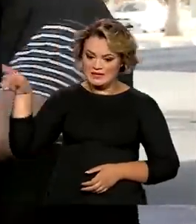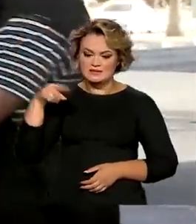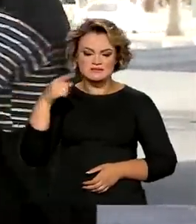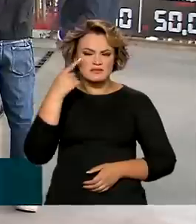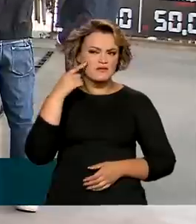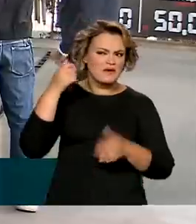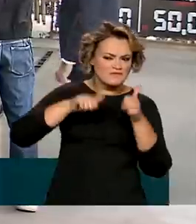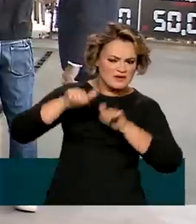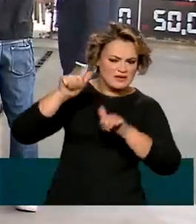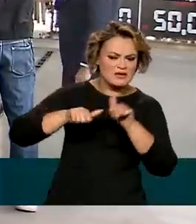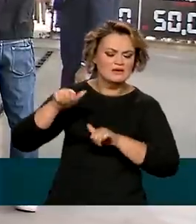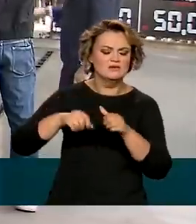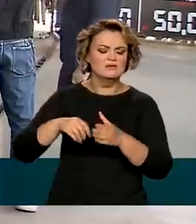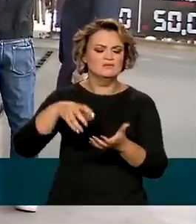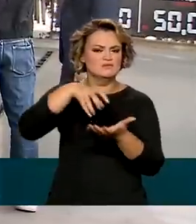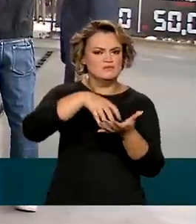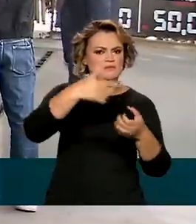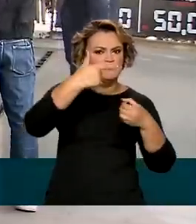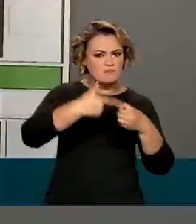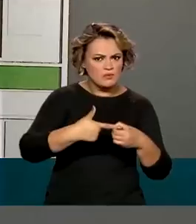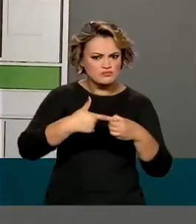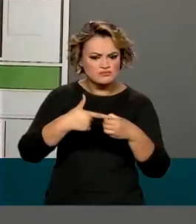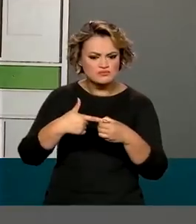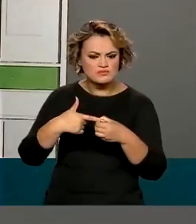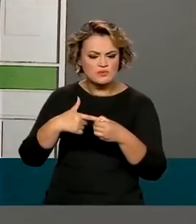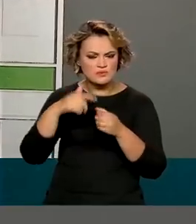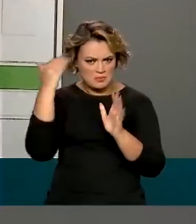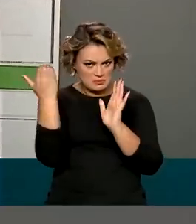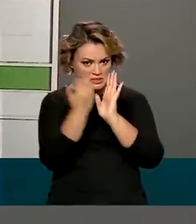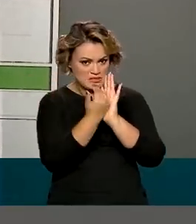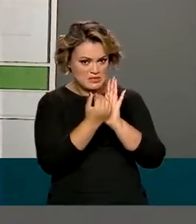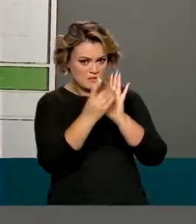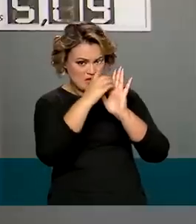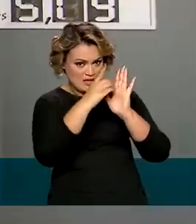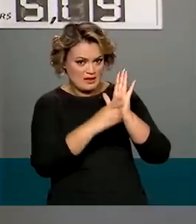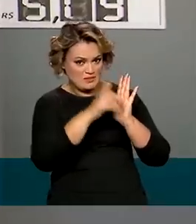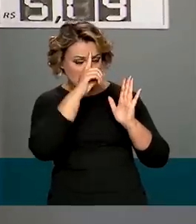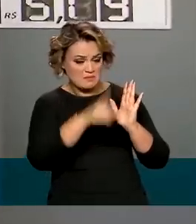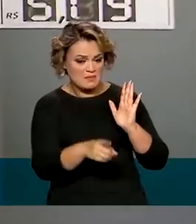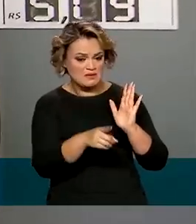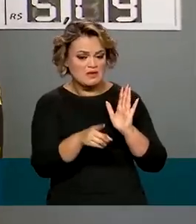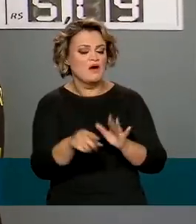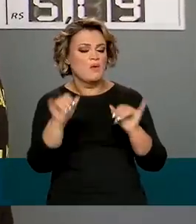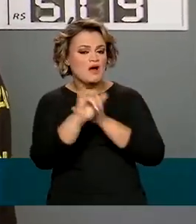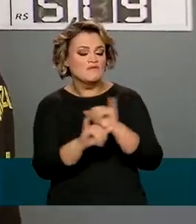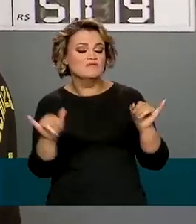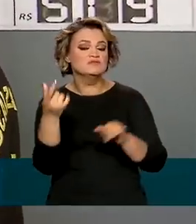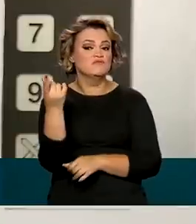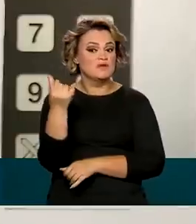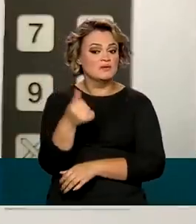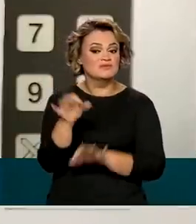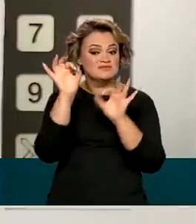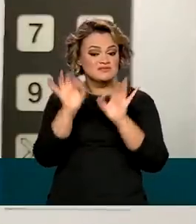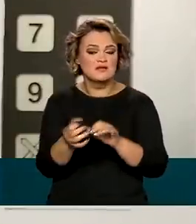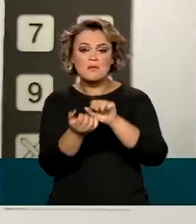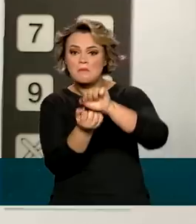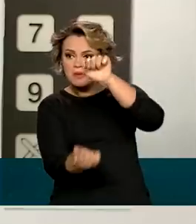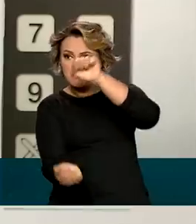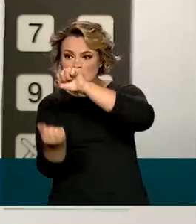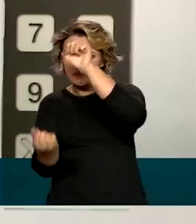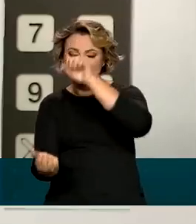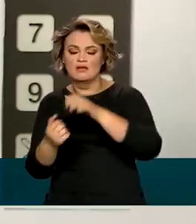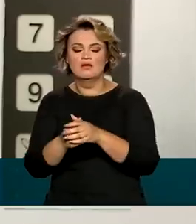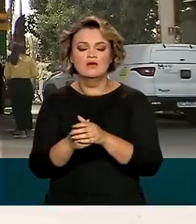conferindo se os postos de combustíveis cumprem o decreto que determina a divulgação dos preços cobrados em